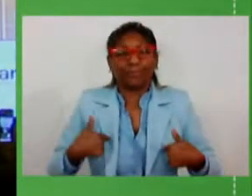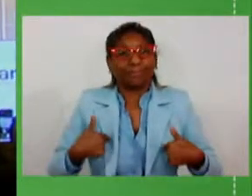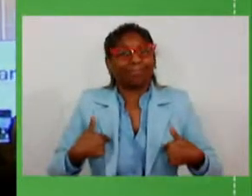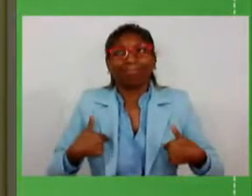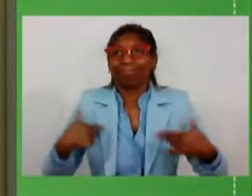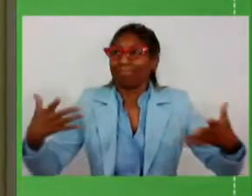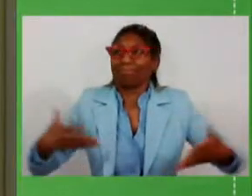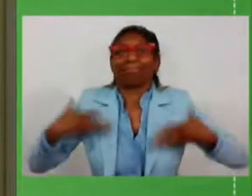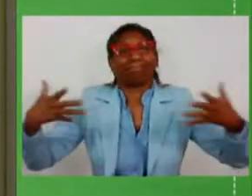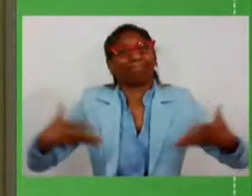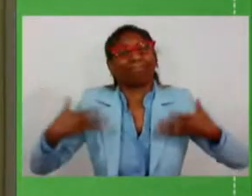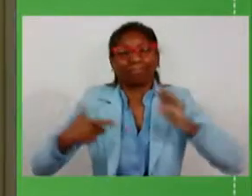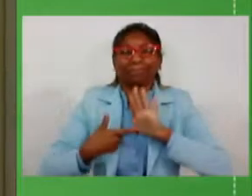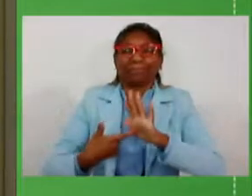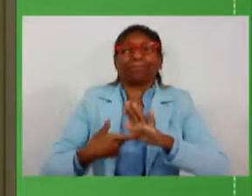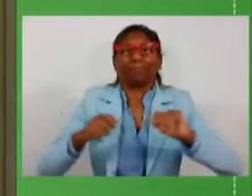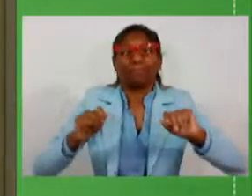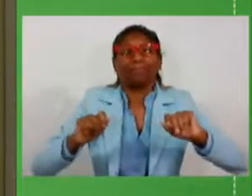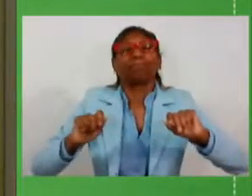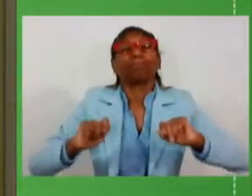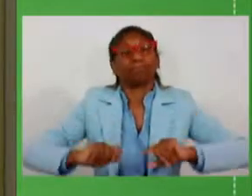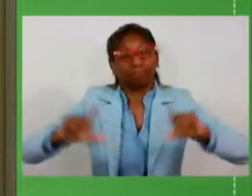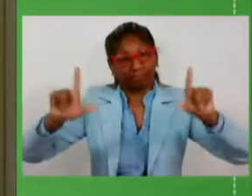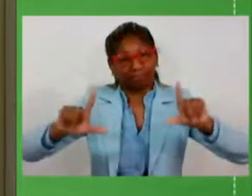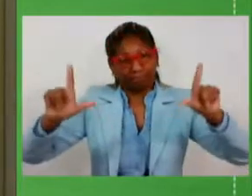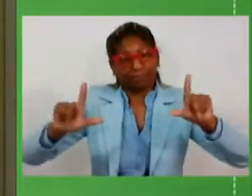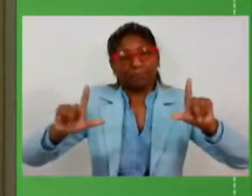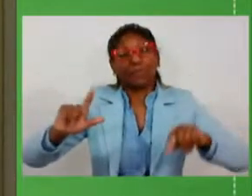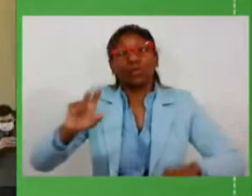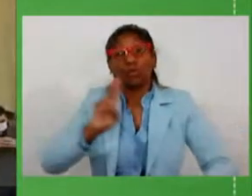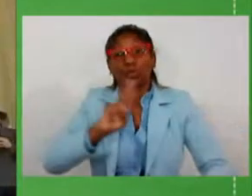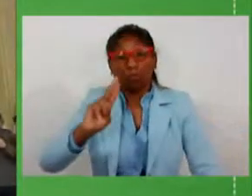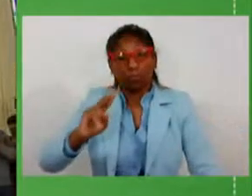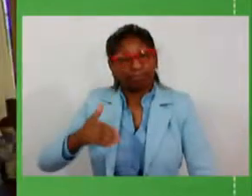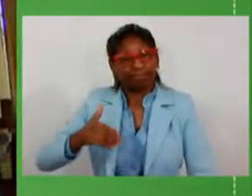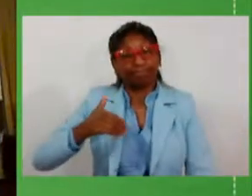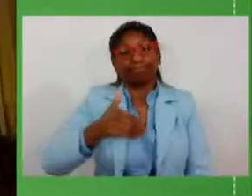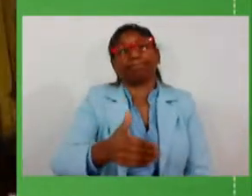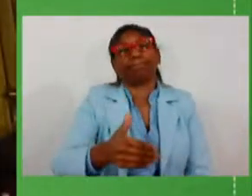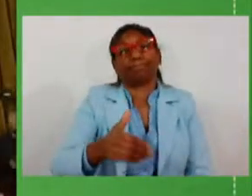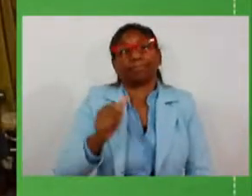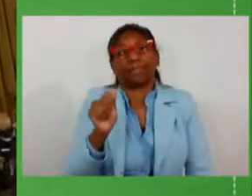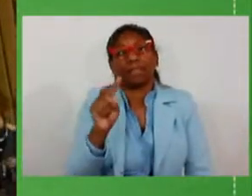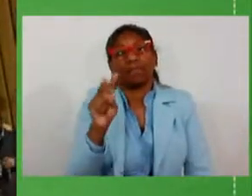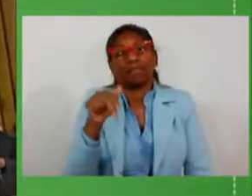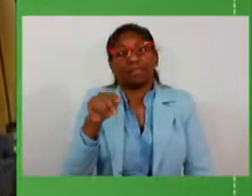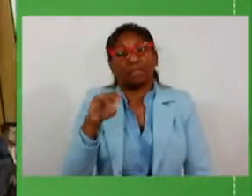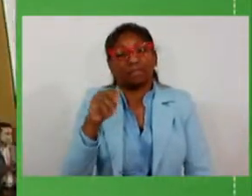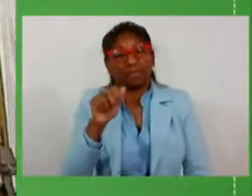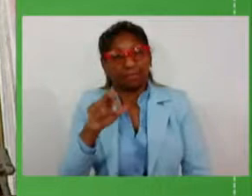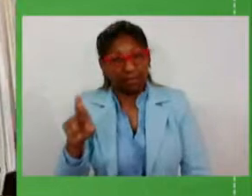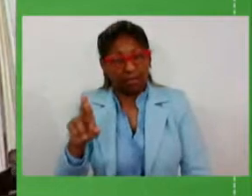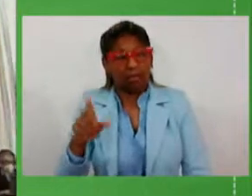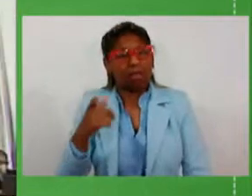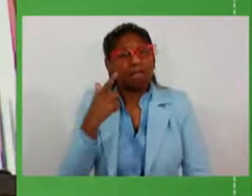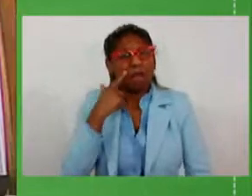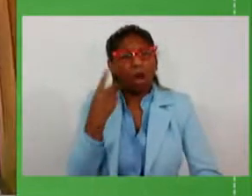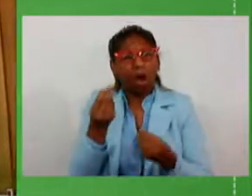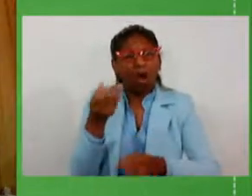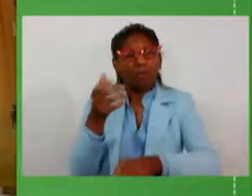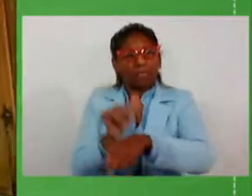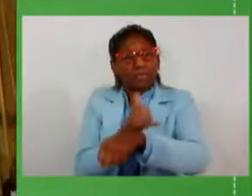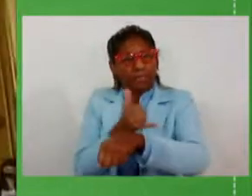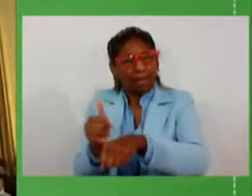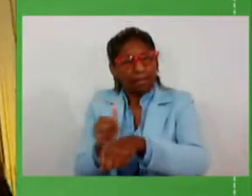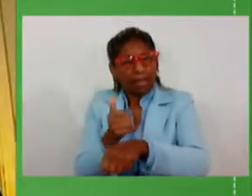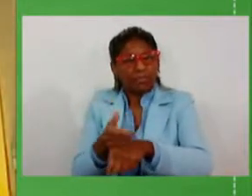este nosso plano de investimentos, o Avançar, que reunirá de forma estratégica os